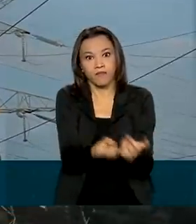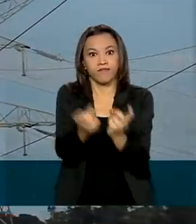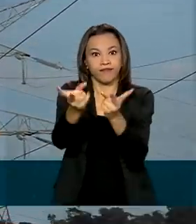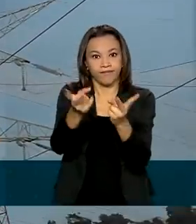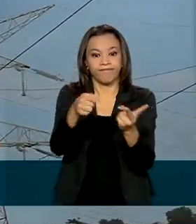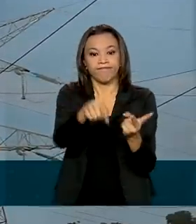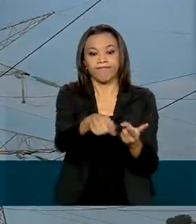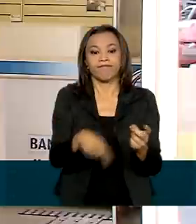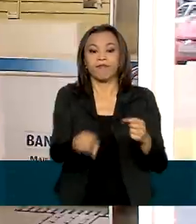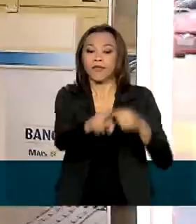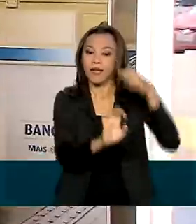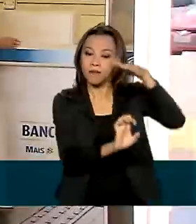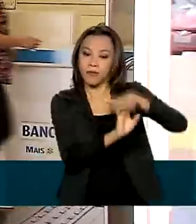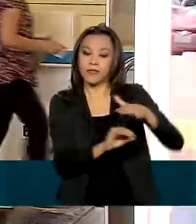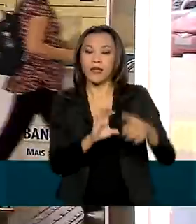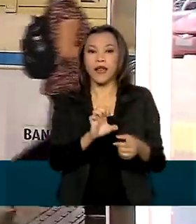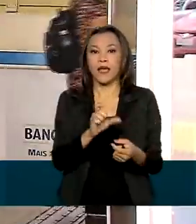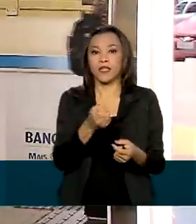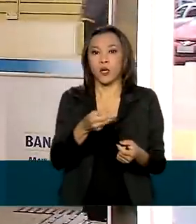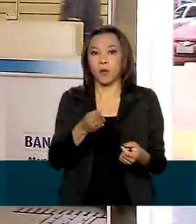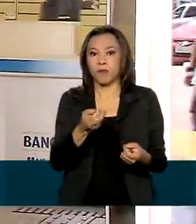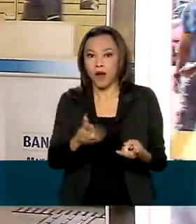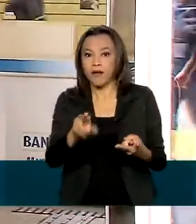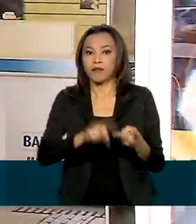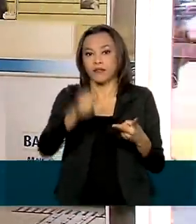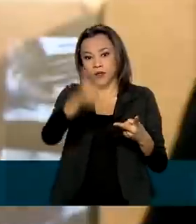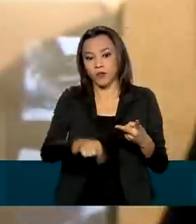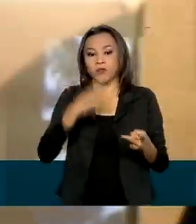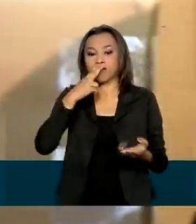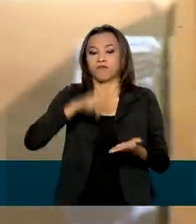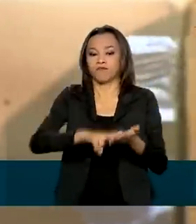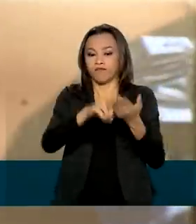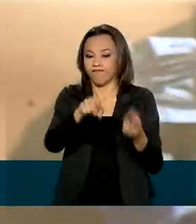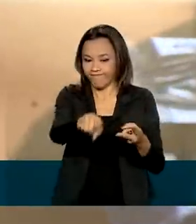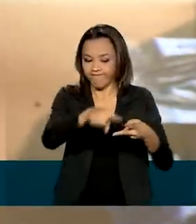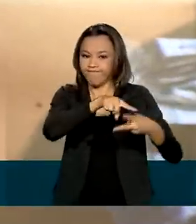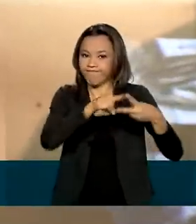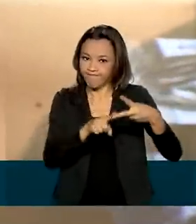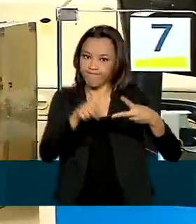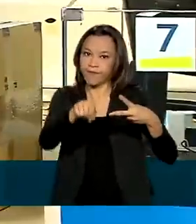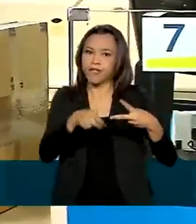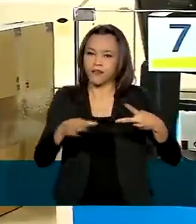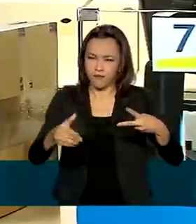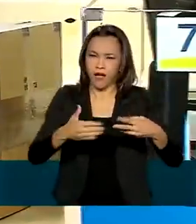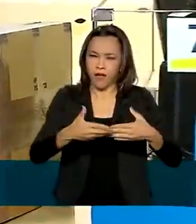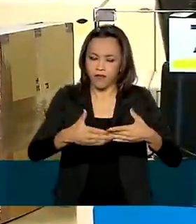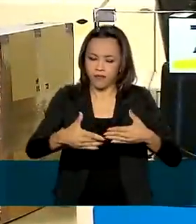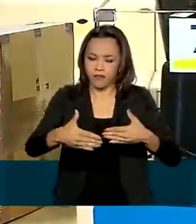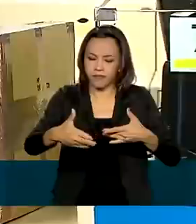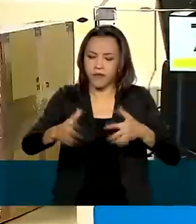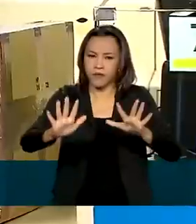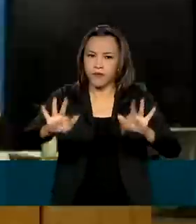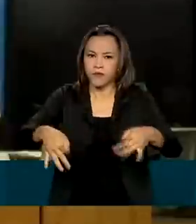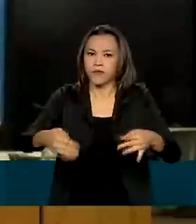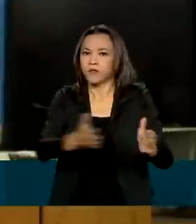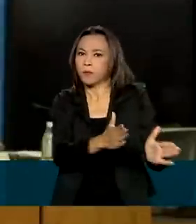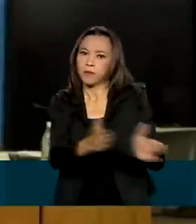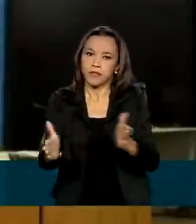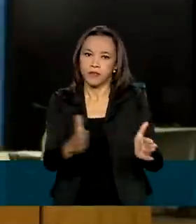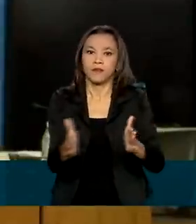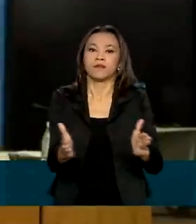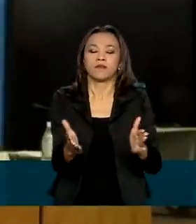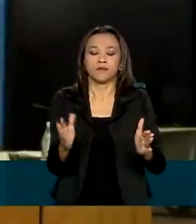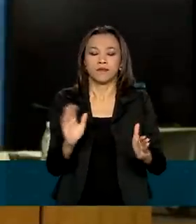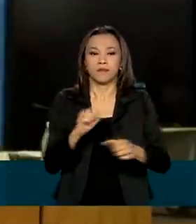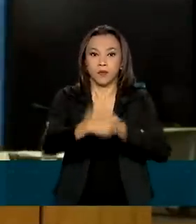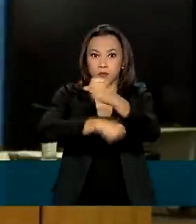elas, a Eletrobras e os Correios, que devem ter o processo de oferta pública finalizado até o fim do ano que vem. Os